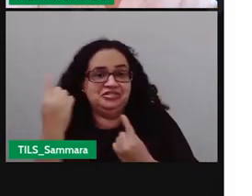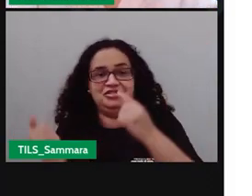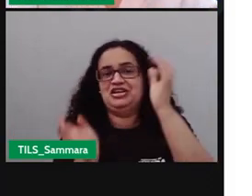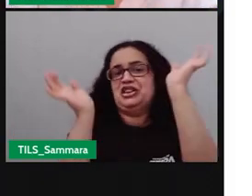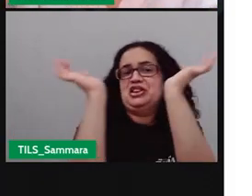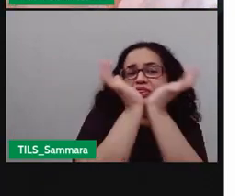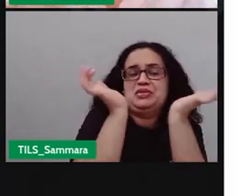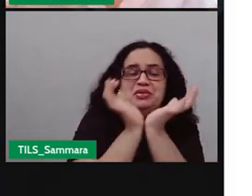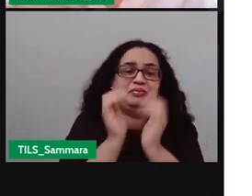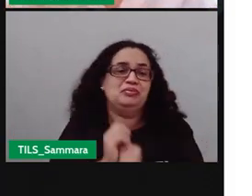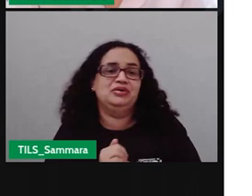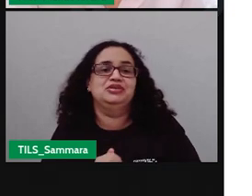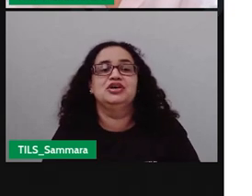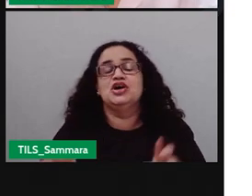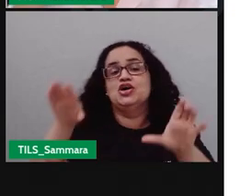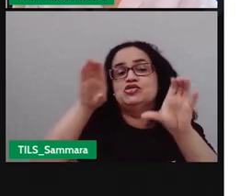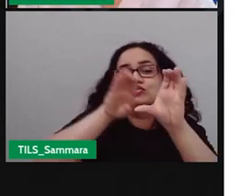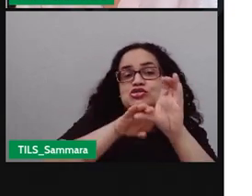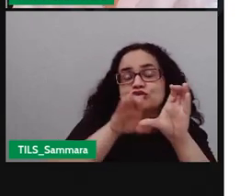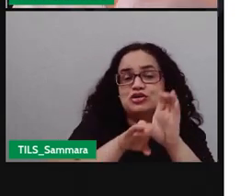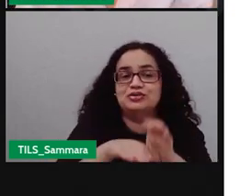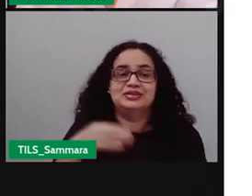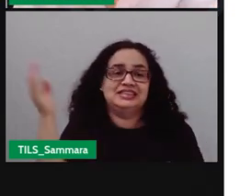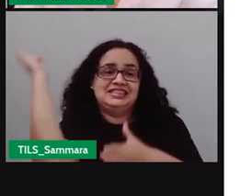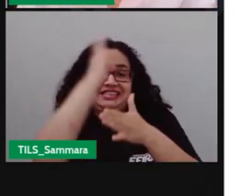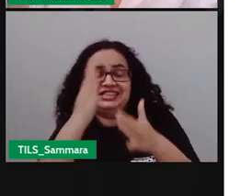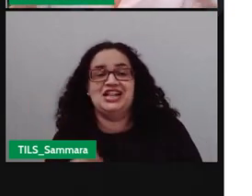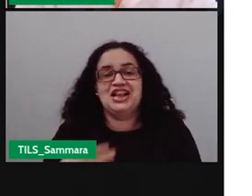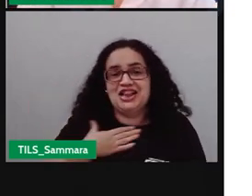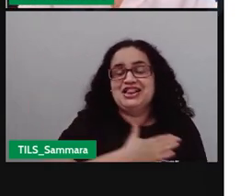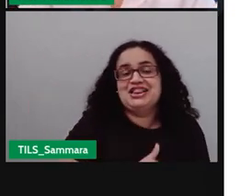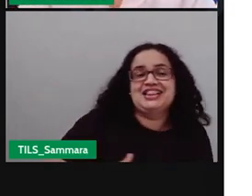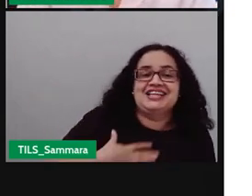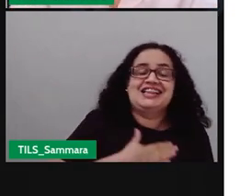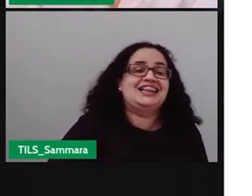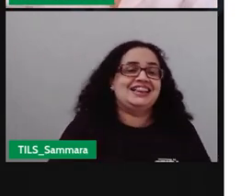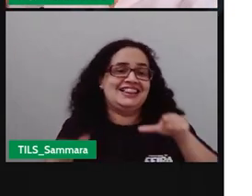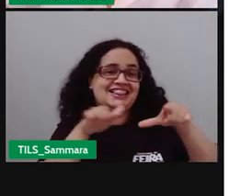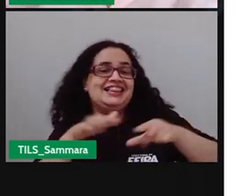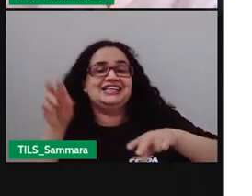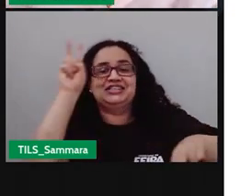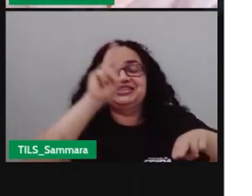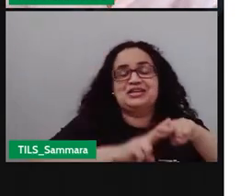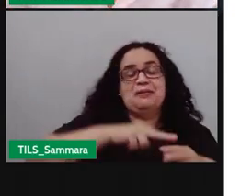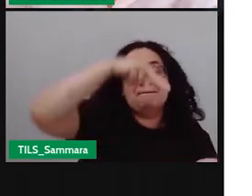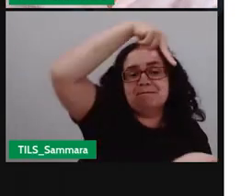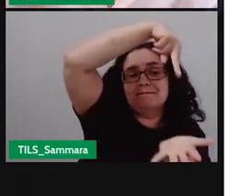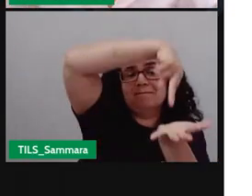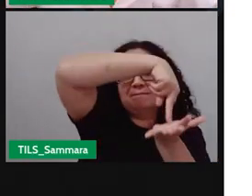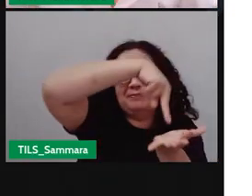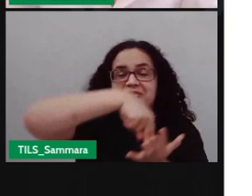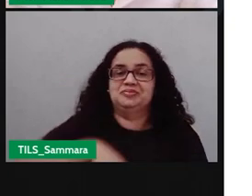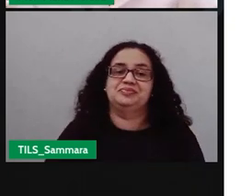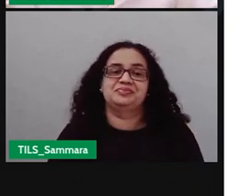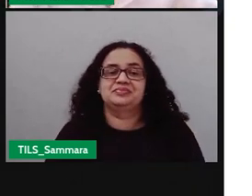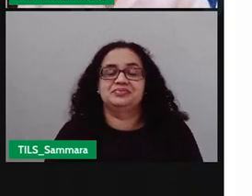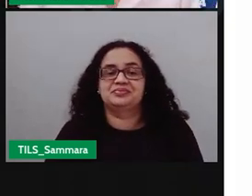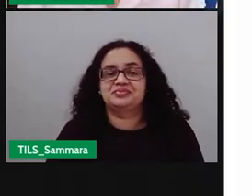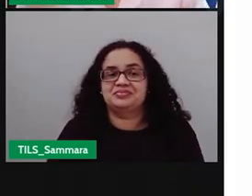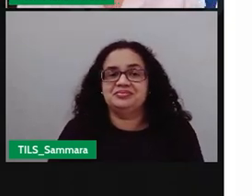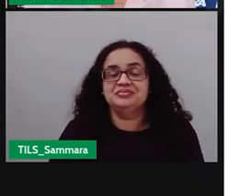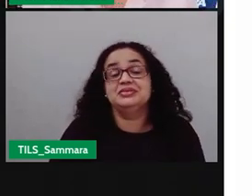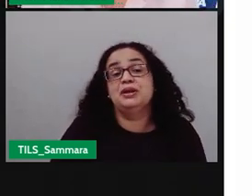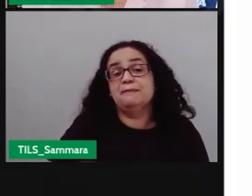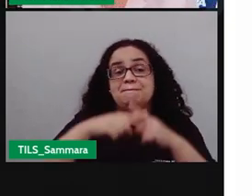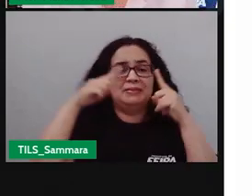do Toma do Shopping falei do céu azul falei da Libra se ela gosta de trabalhar com Libra sentada se ela gosta de trabalhar em pé e tal